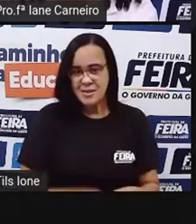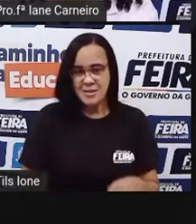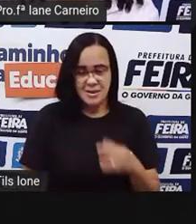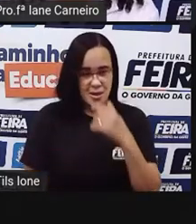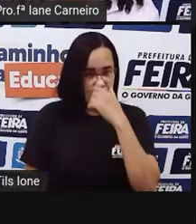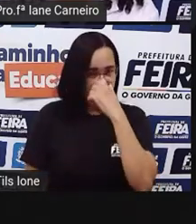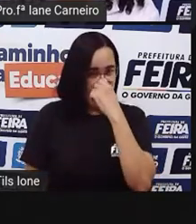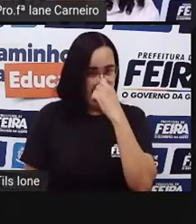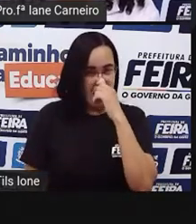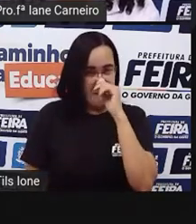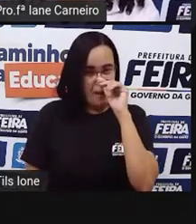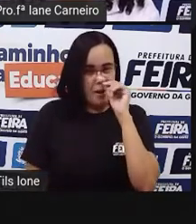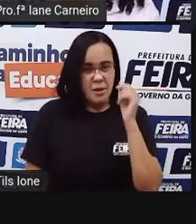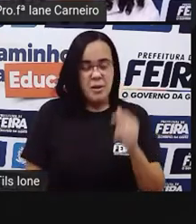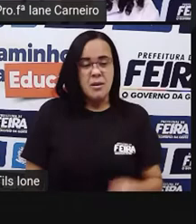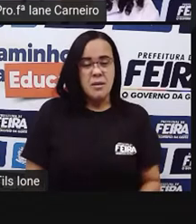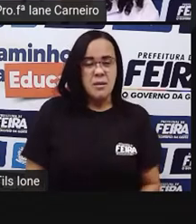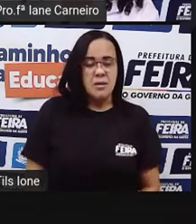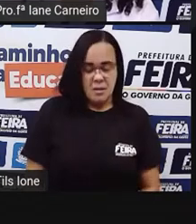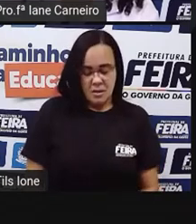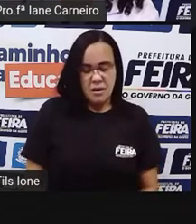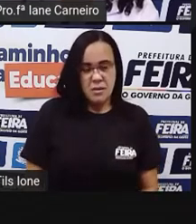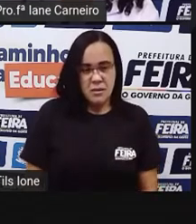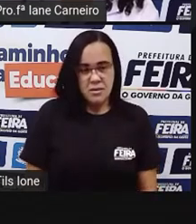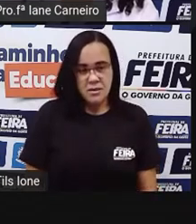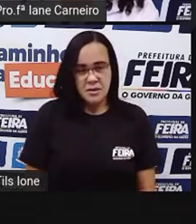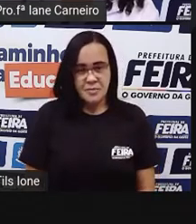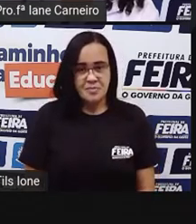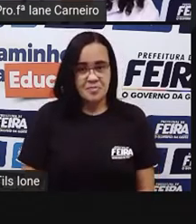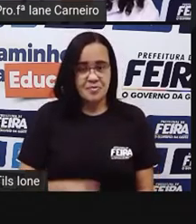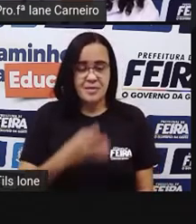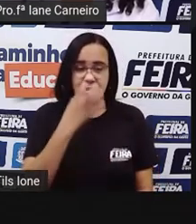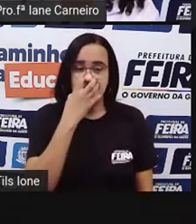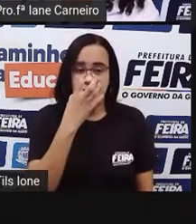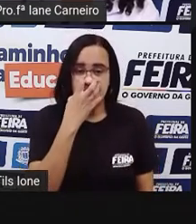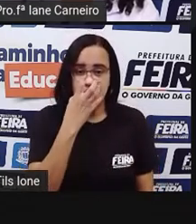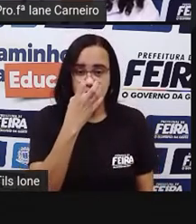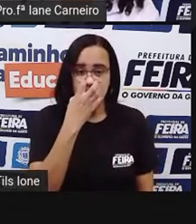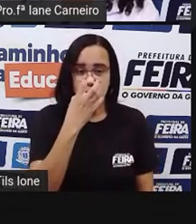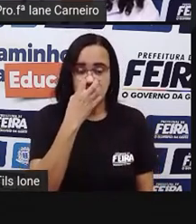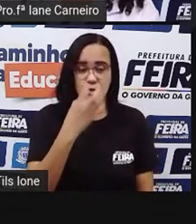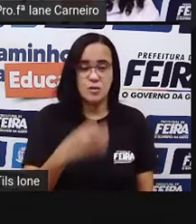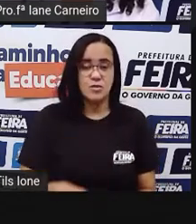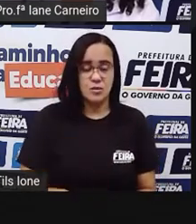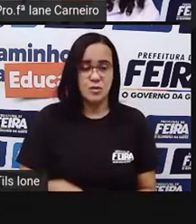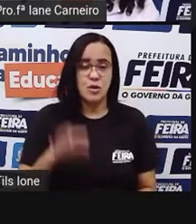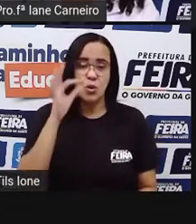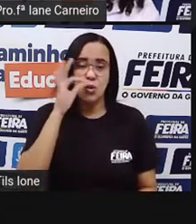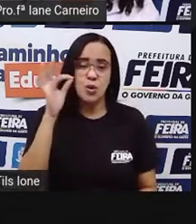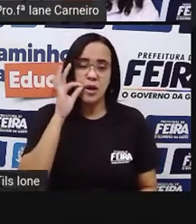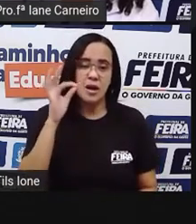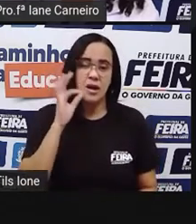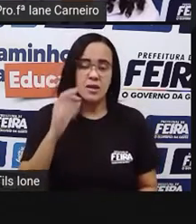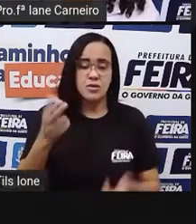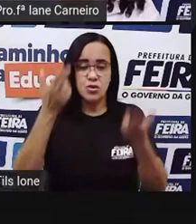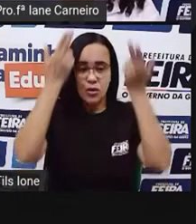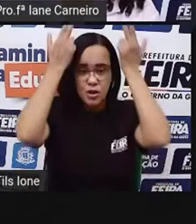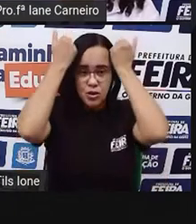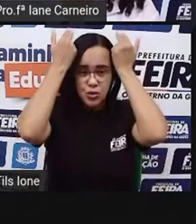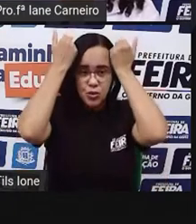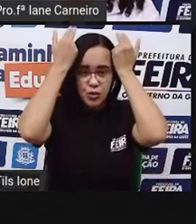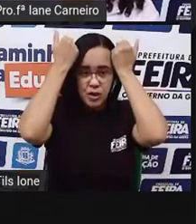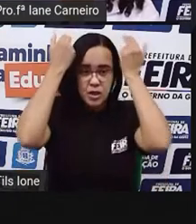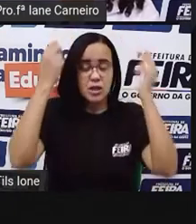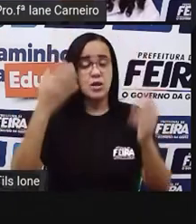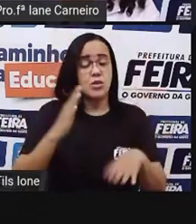Certo? Então, vou colocar aqui, ó, o cachorro, o gato e o coelho. Você pode desenhar, pode